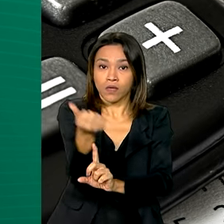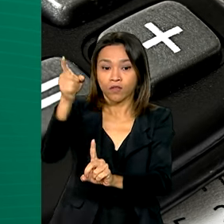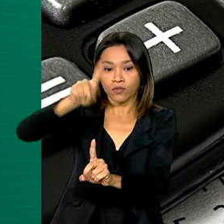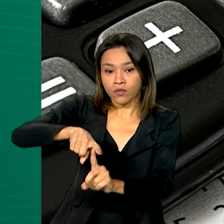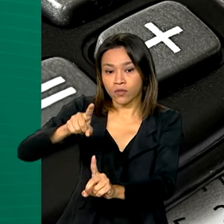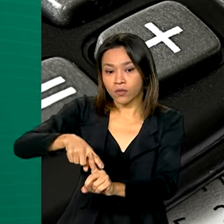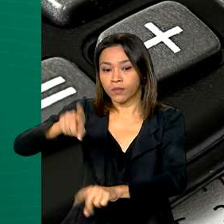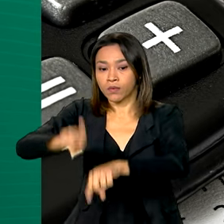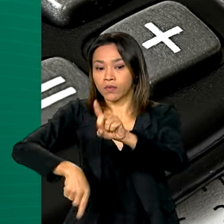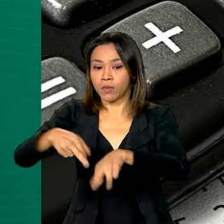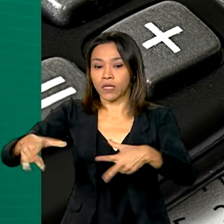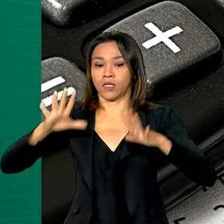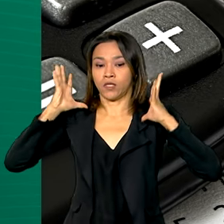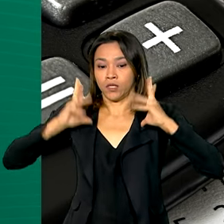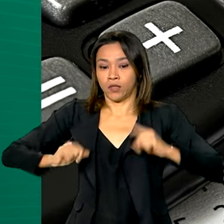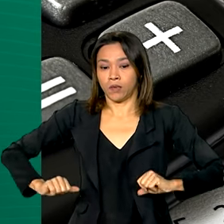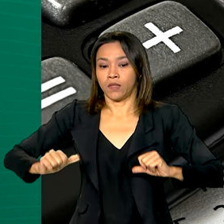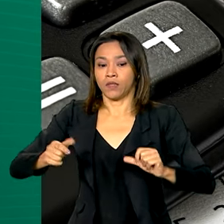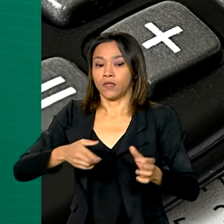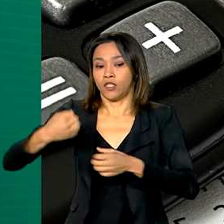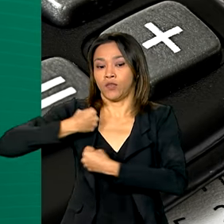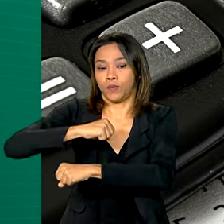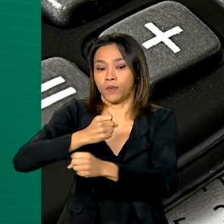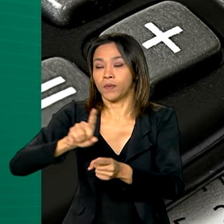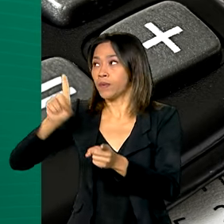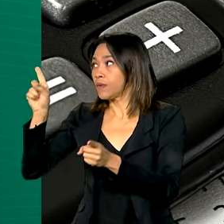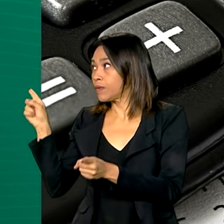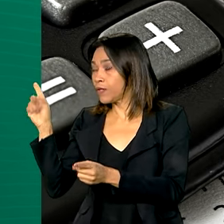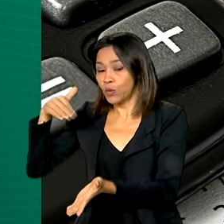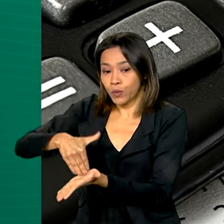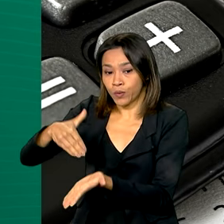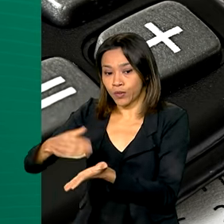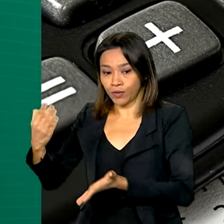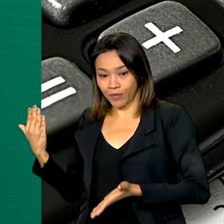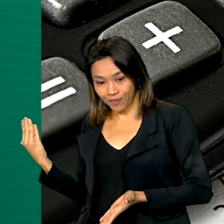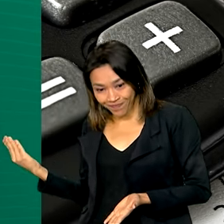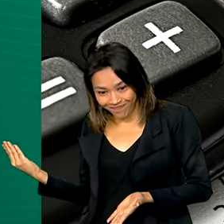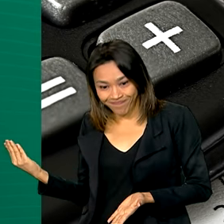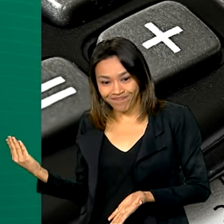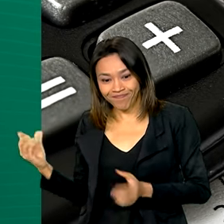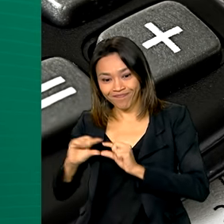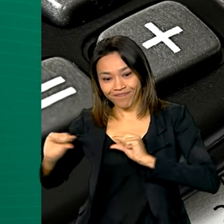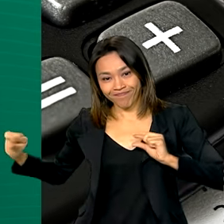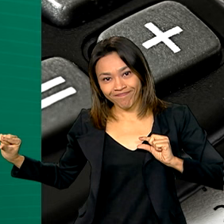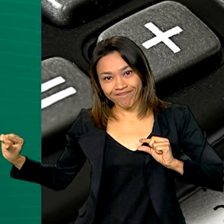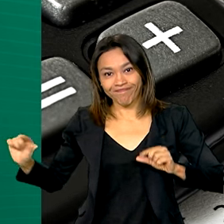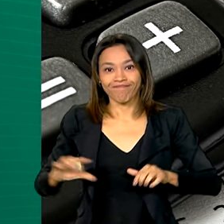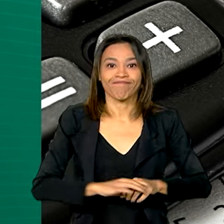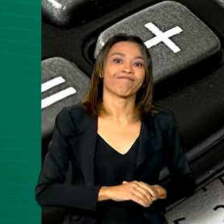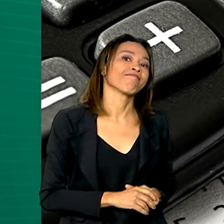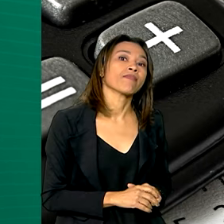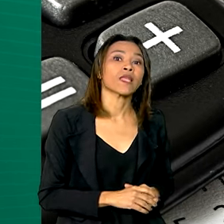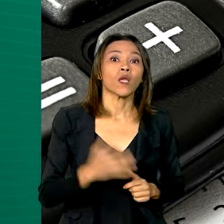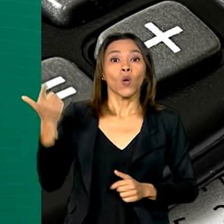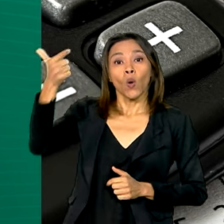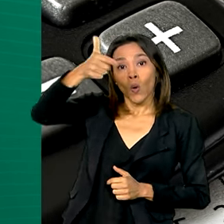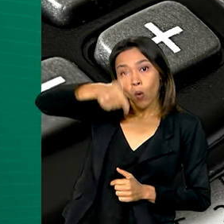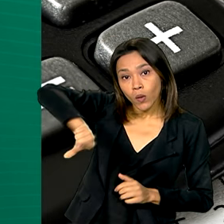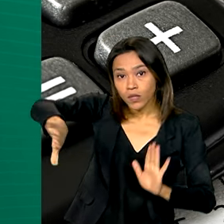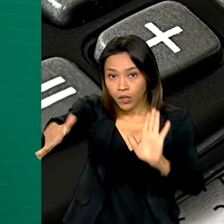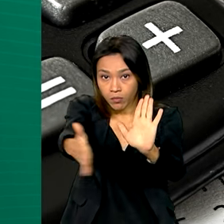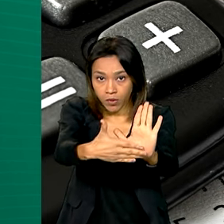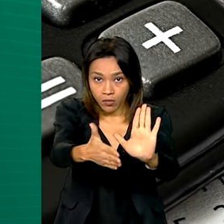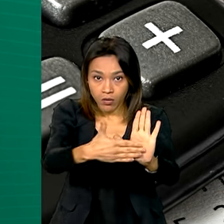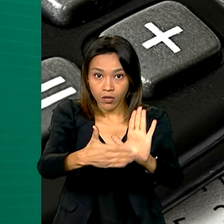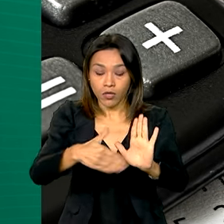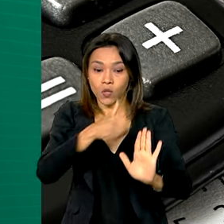de higiene pessoal e limpeza e produtos de cuidados básicos à saúde menstrual. Outro ponto da proposta